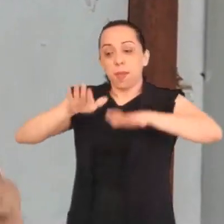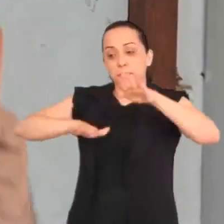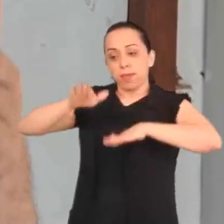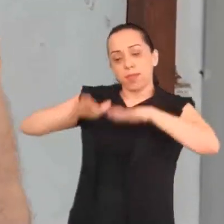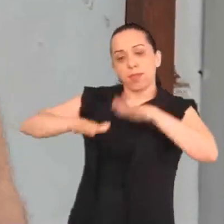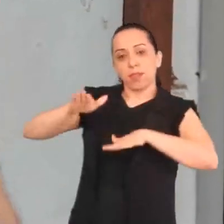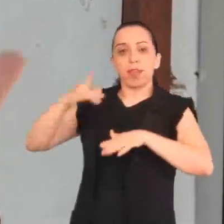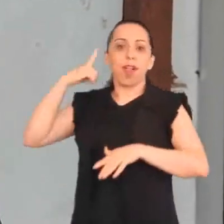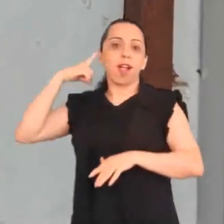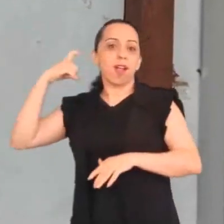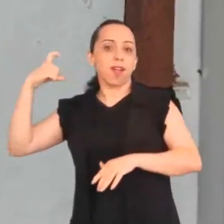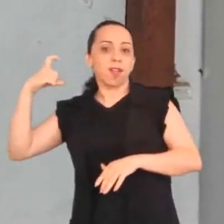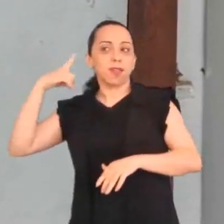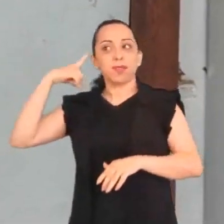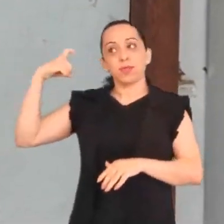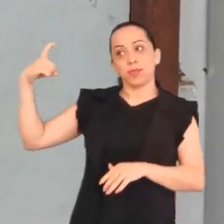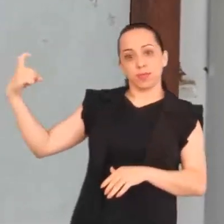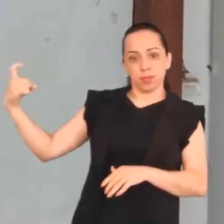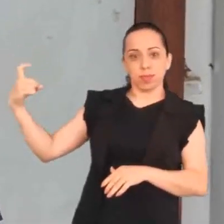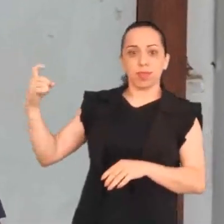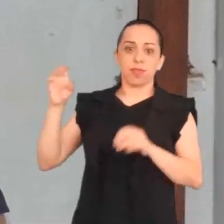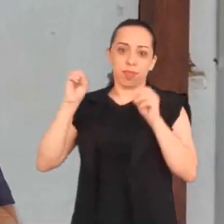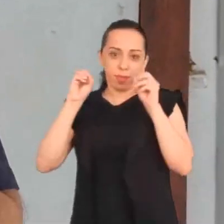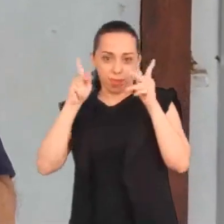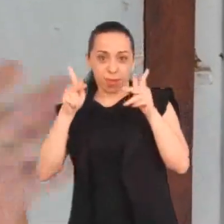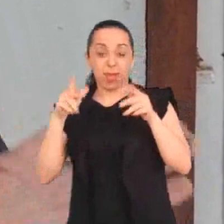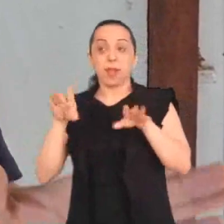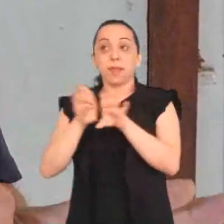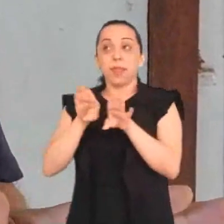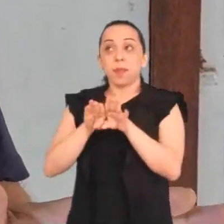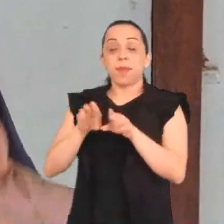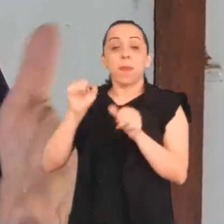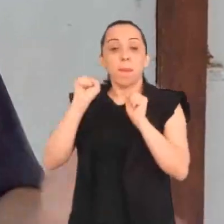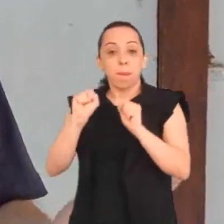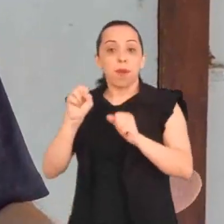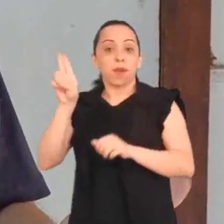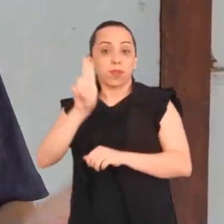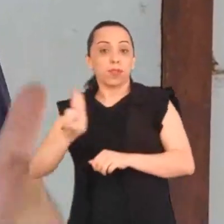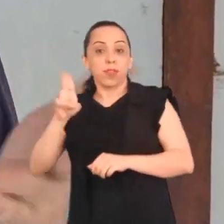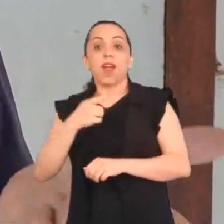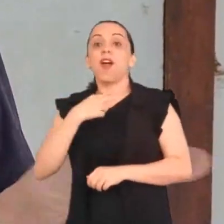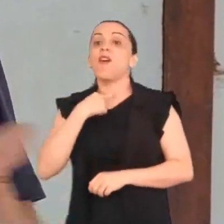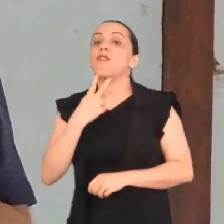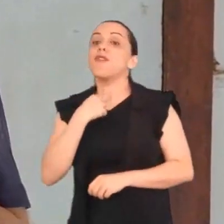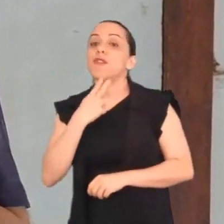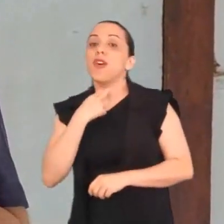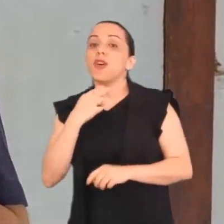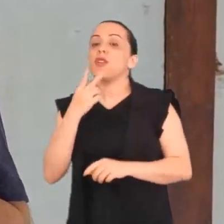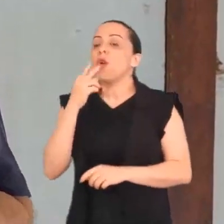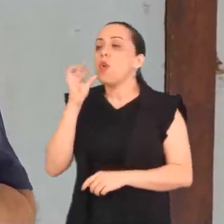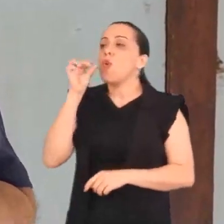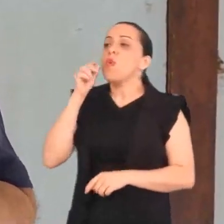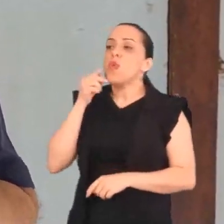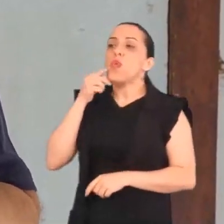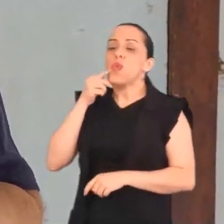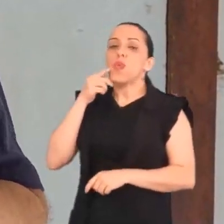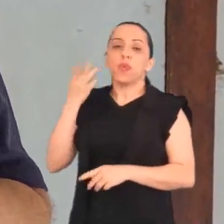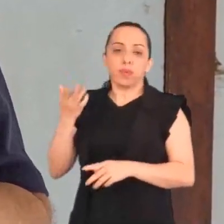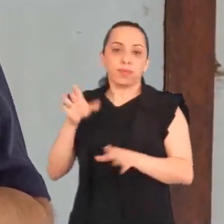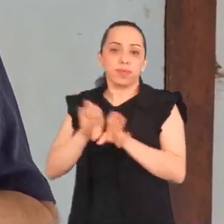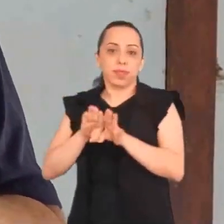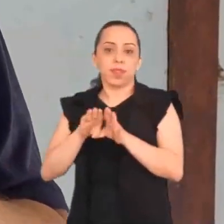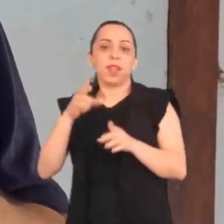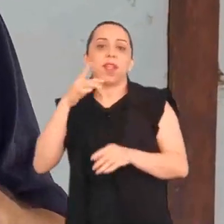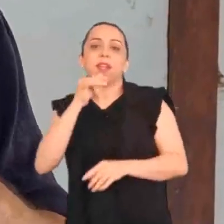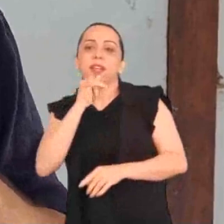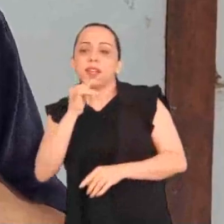a emissão dos sons longos e curtos. Pode ser também utilizada a voz ou mesmo a subir. Eu vou dar um